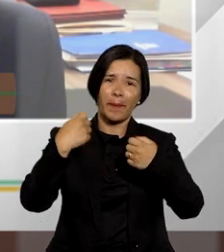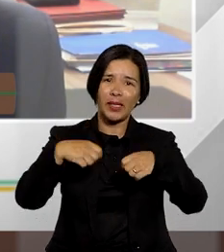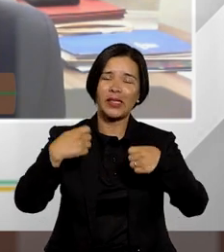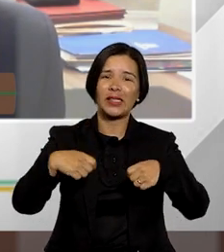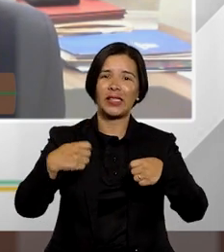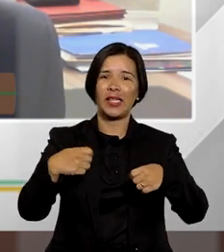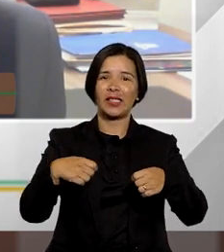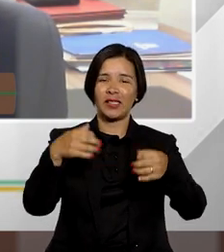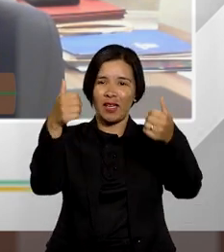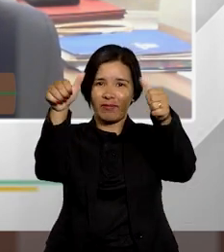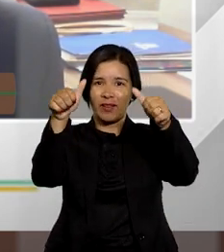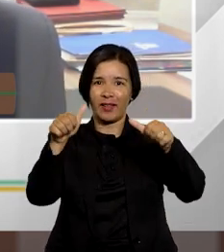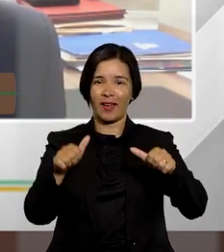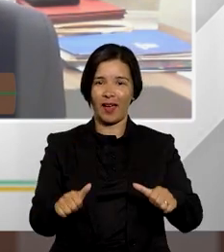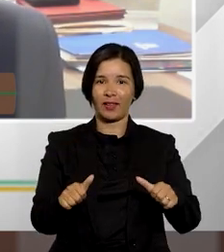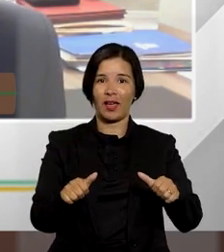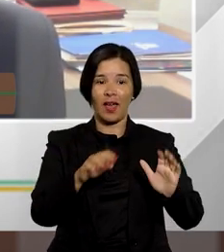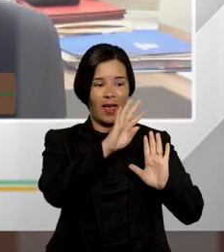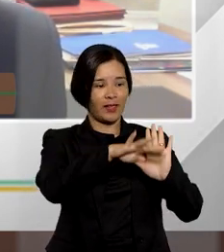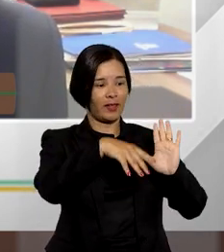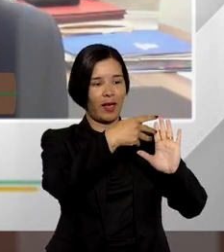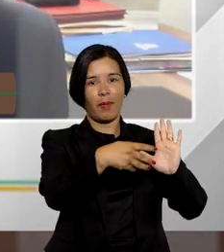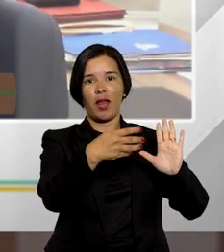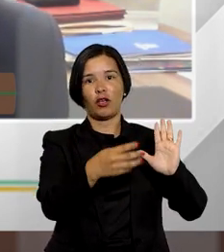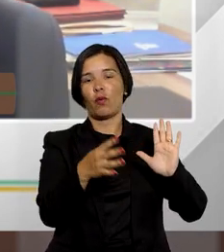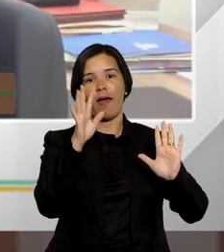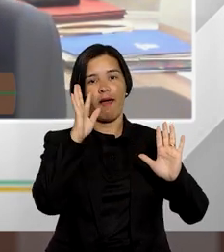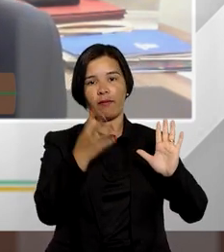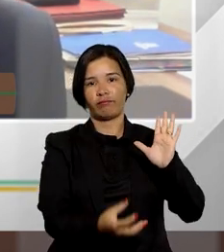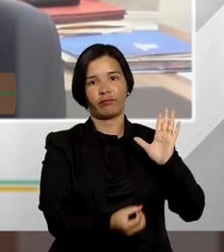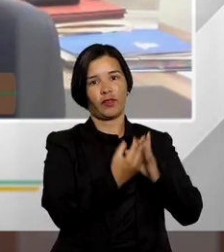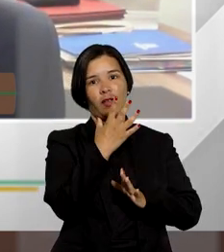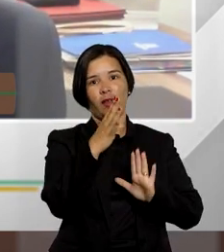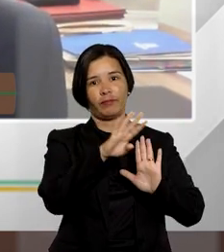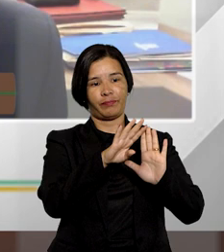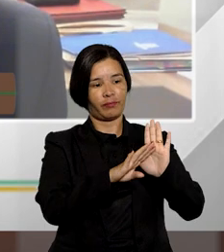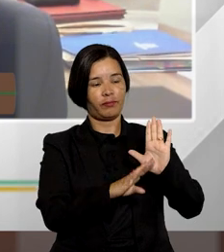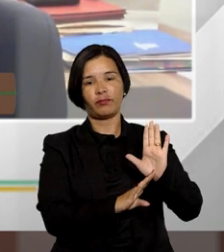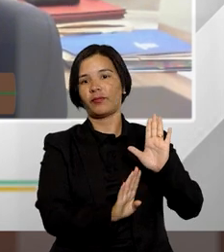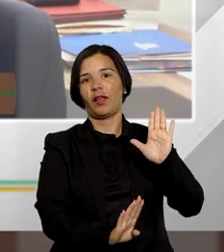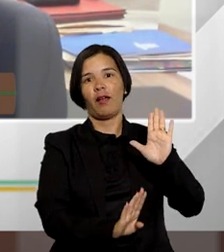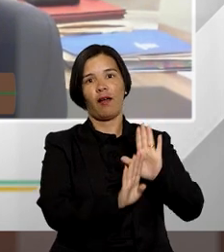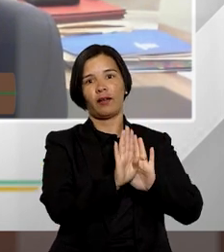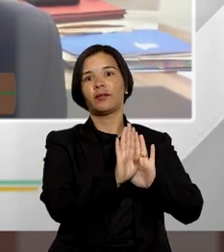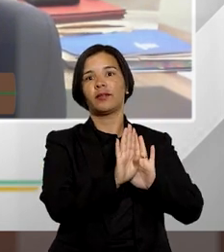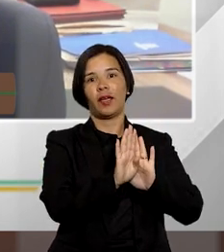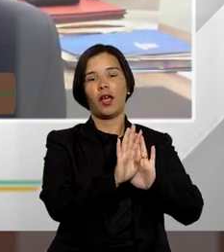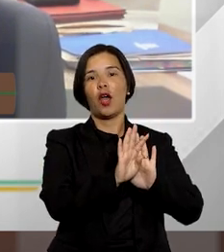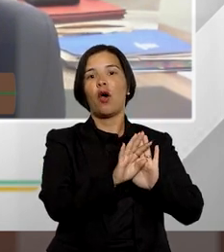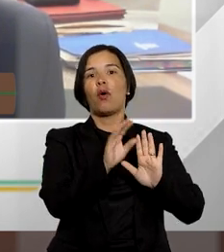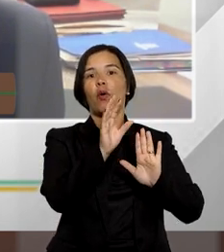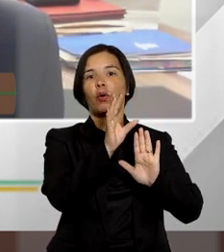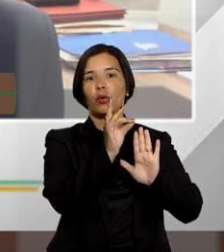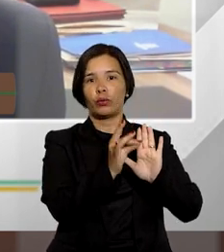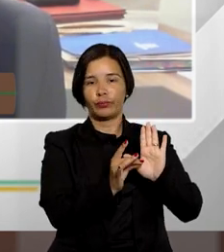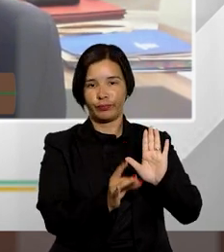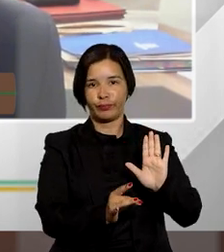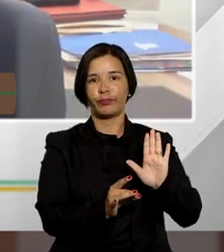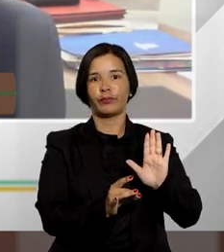judiciária, essas tabelas não são elaboradas assim quando se coloca até um forte termo